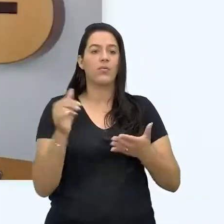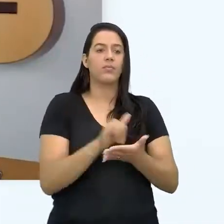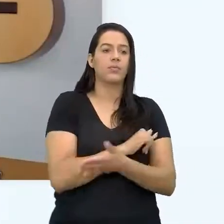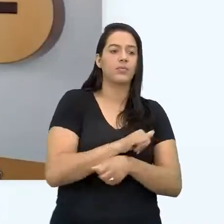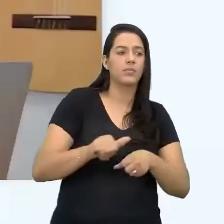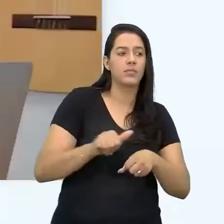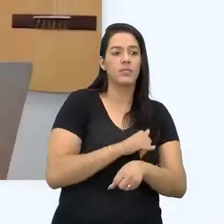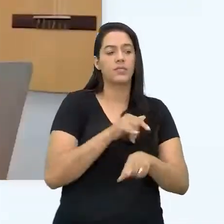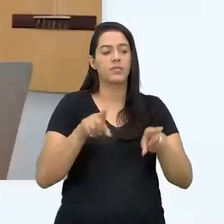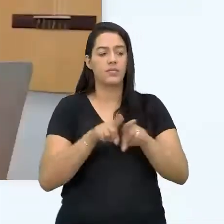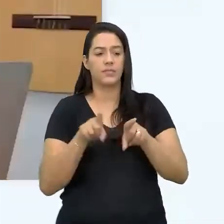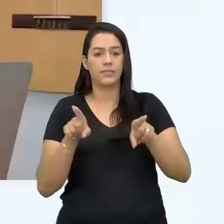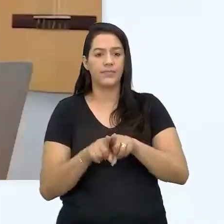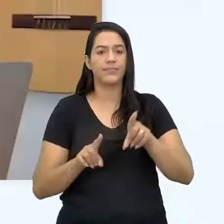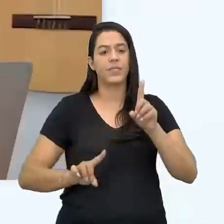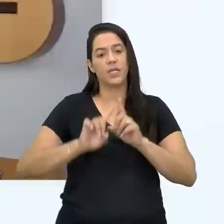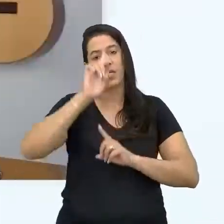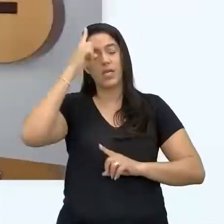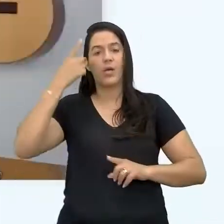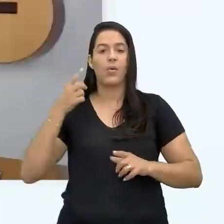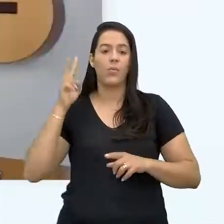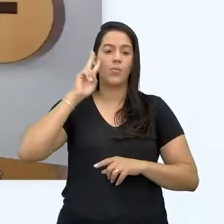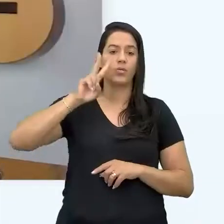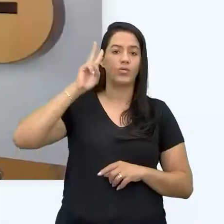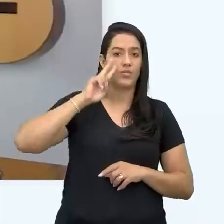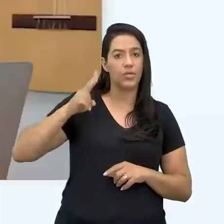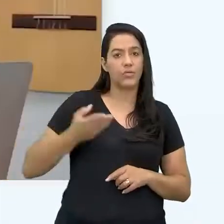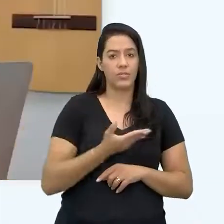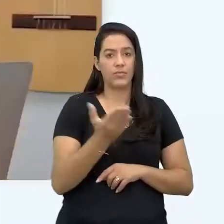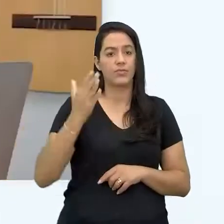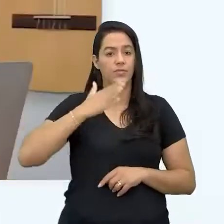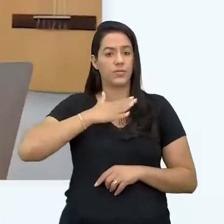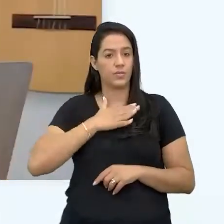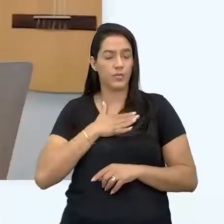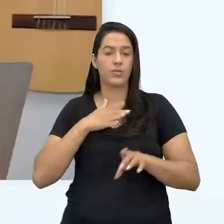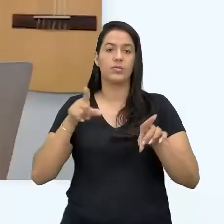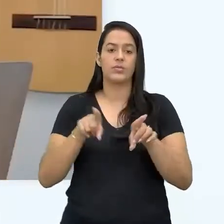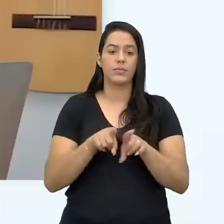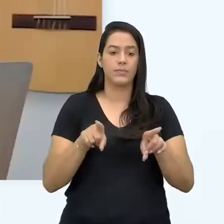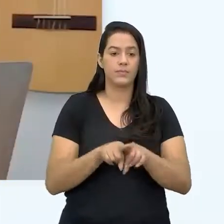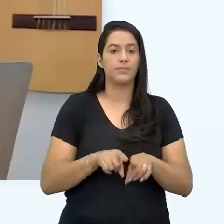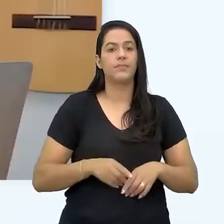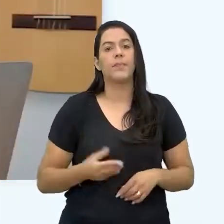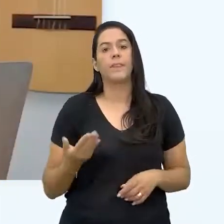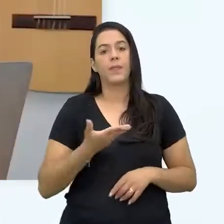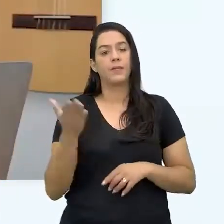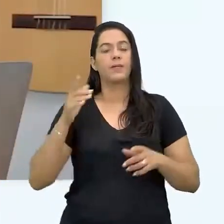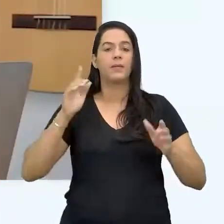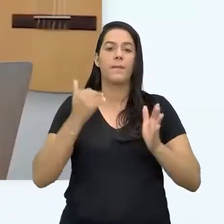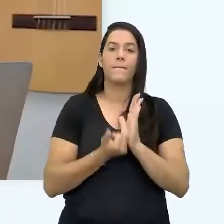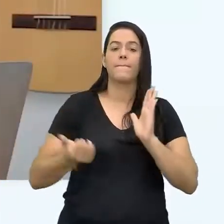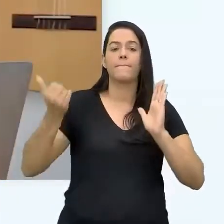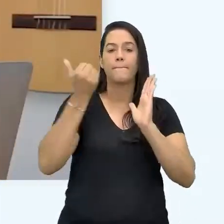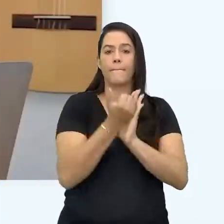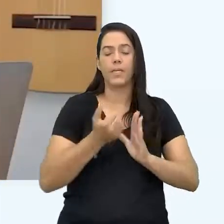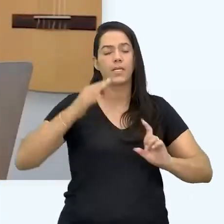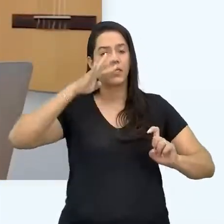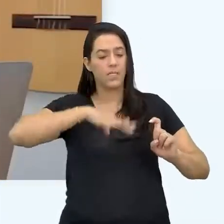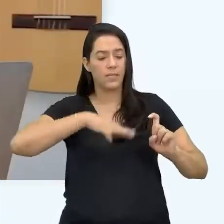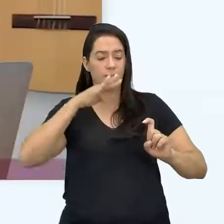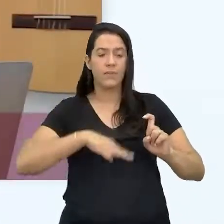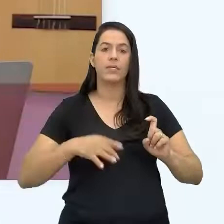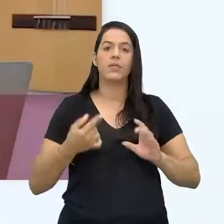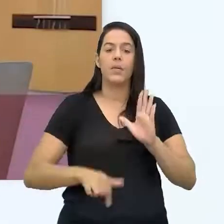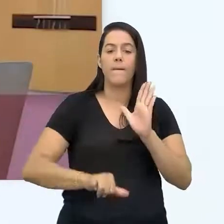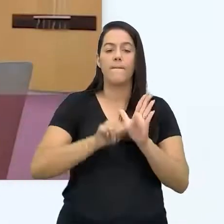criar uma reputação que te interesse. Dito isso, eu quero falar sobre alguns dos maiores mitos sobre esse tema. E o